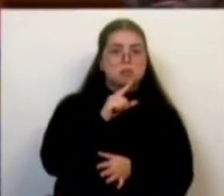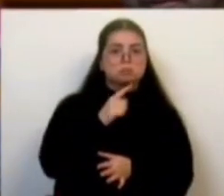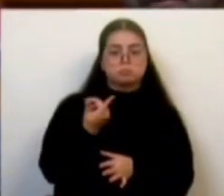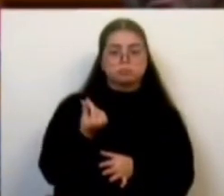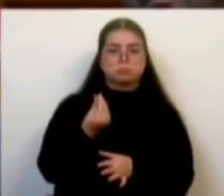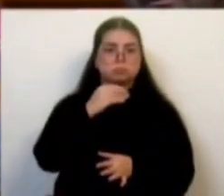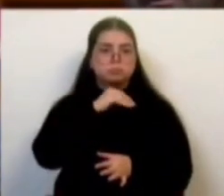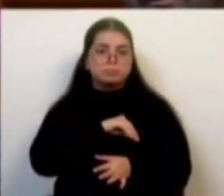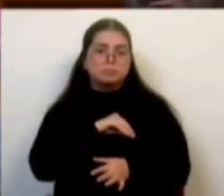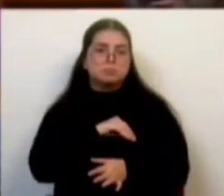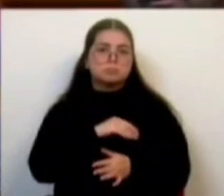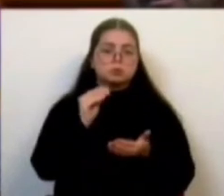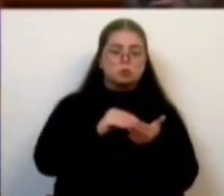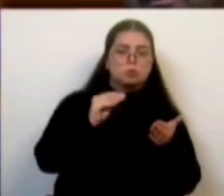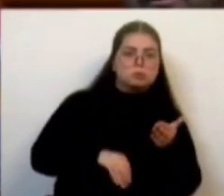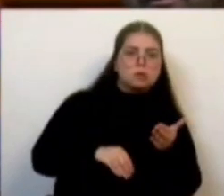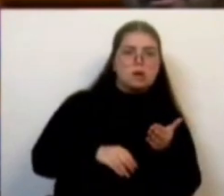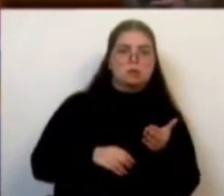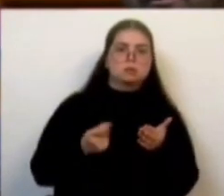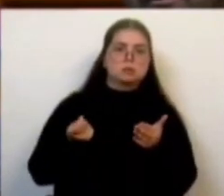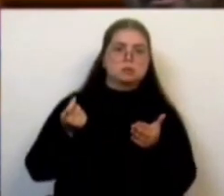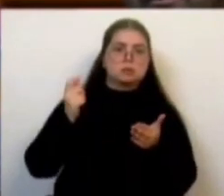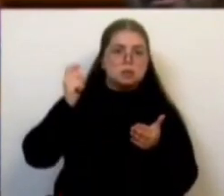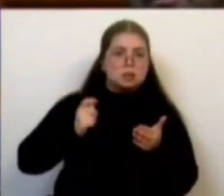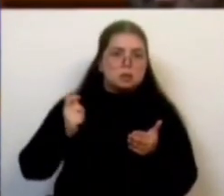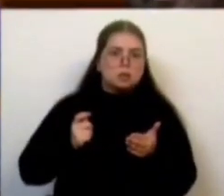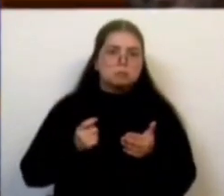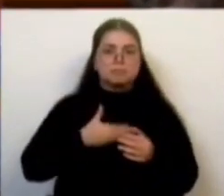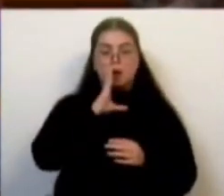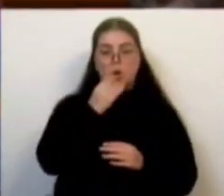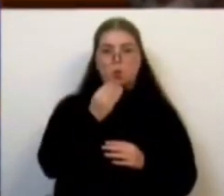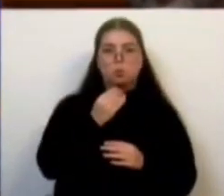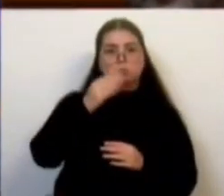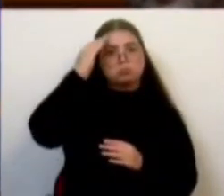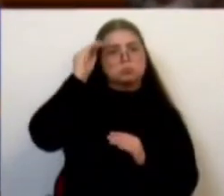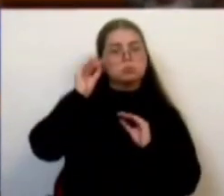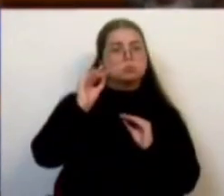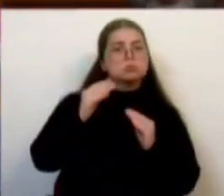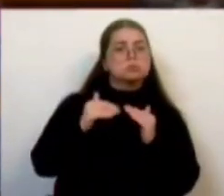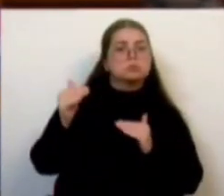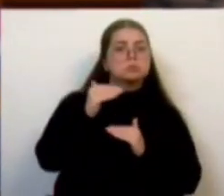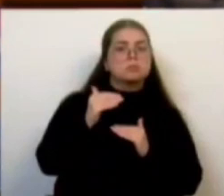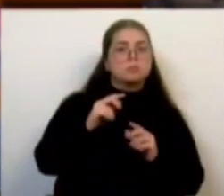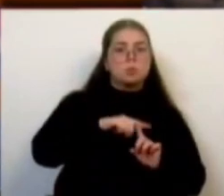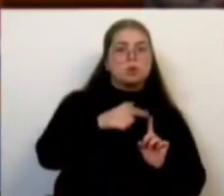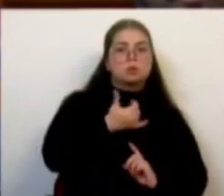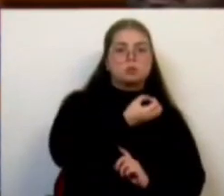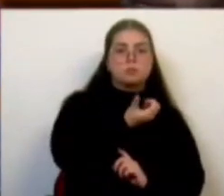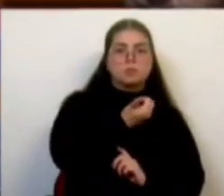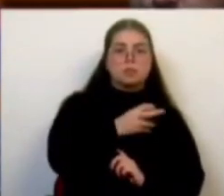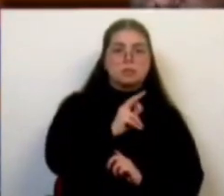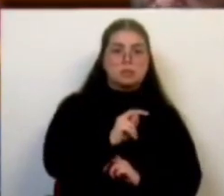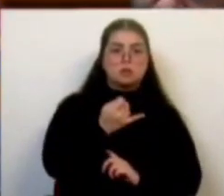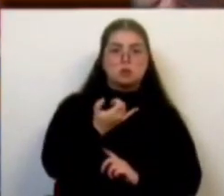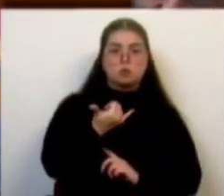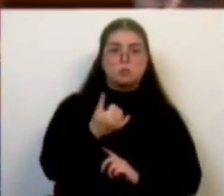de rendas de contratos estabelecidos com alunos do ensino superior durante os anos leitivos 2023-2024